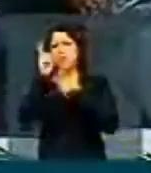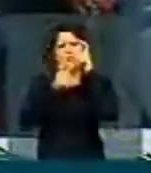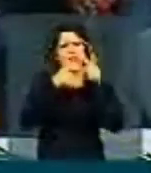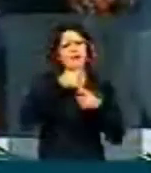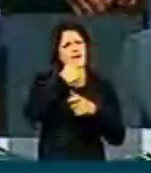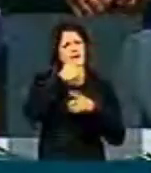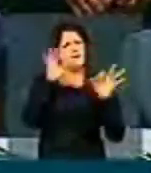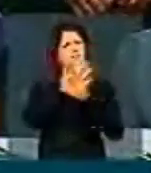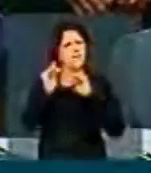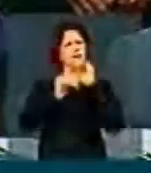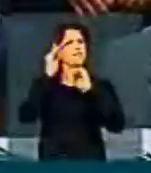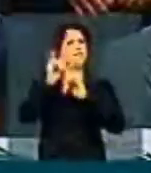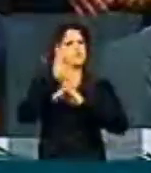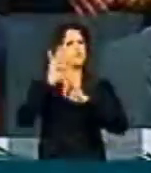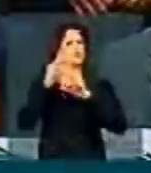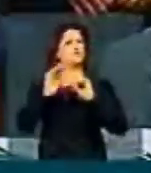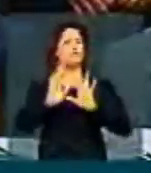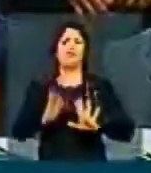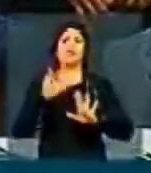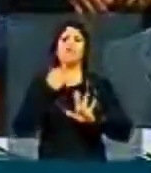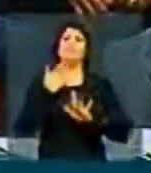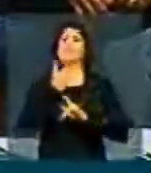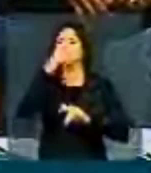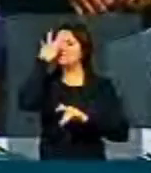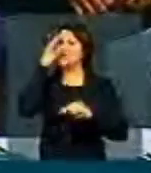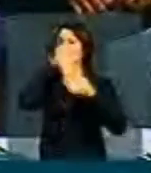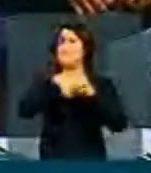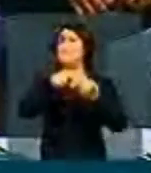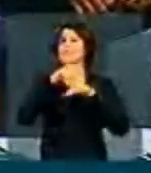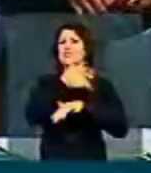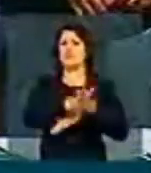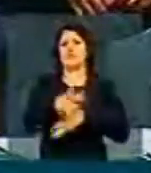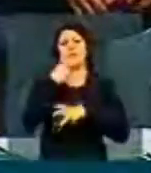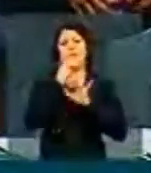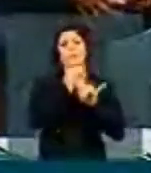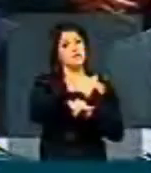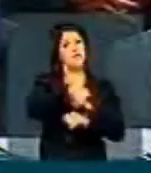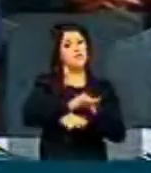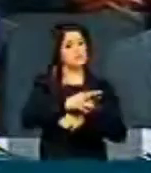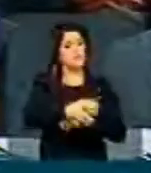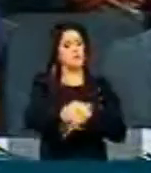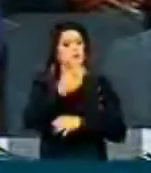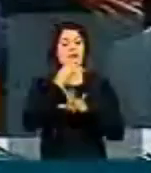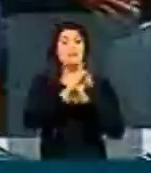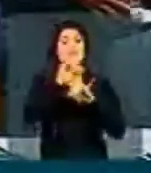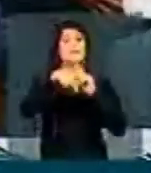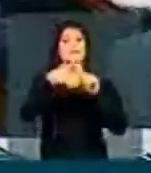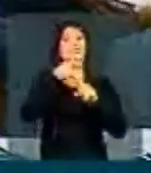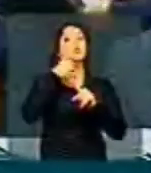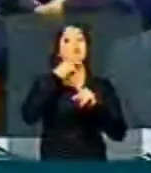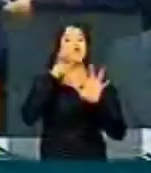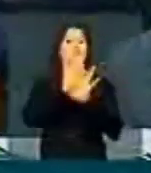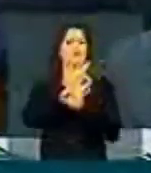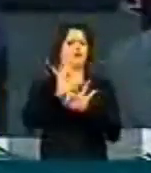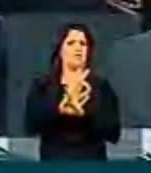predominando, enfim, há uma vontade de não votar do plenário. Quero só alertar a isto, a vossa excelência, para não pairar dúvidas